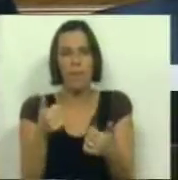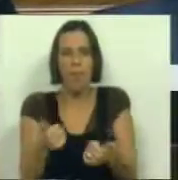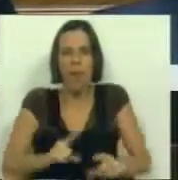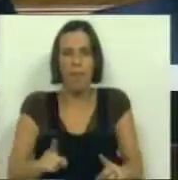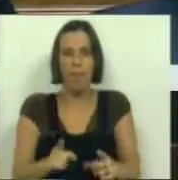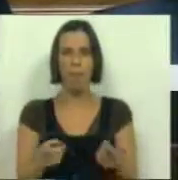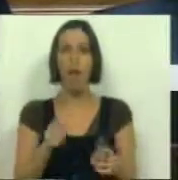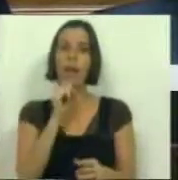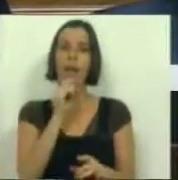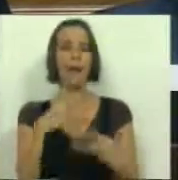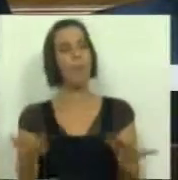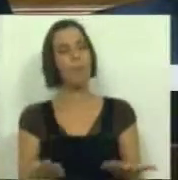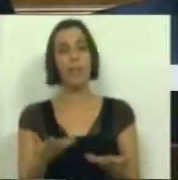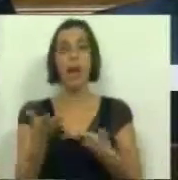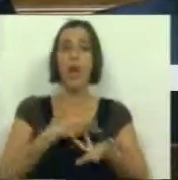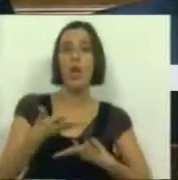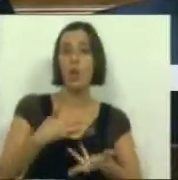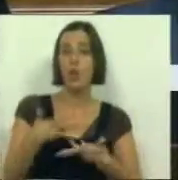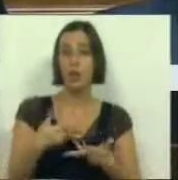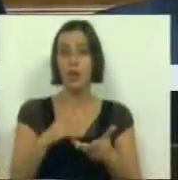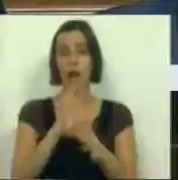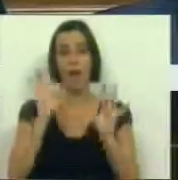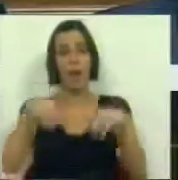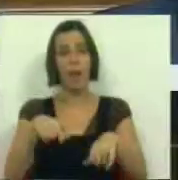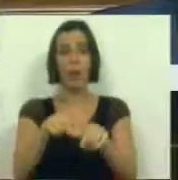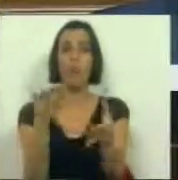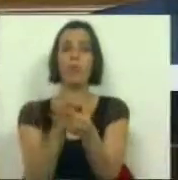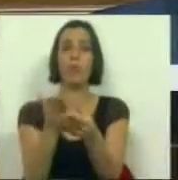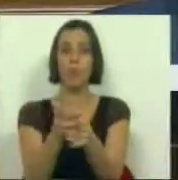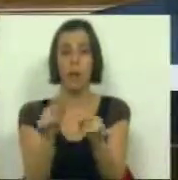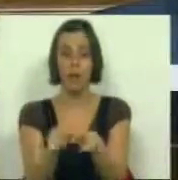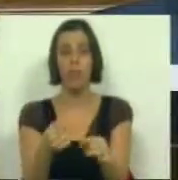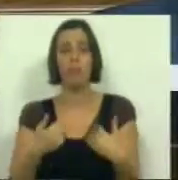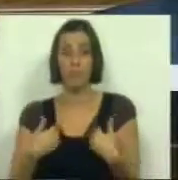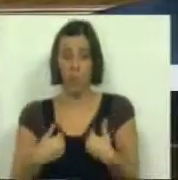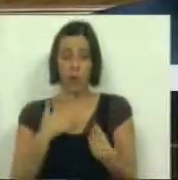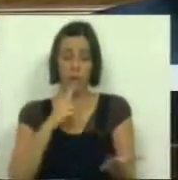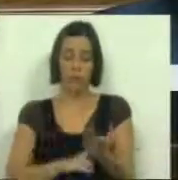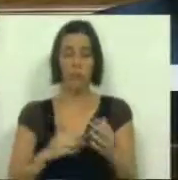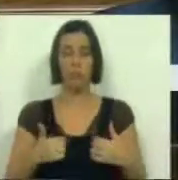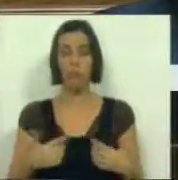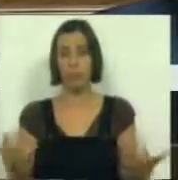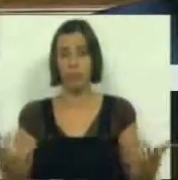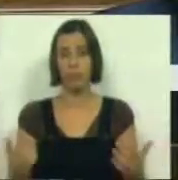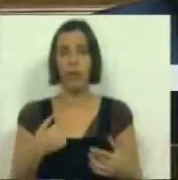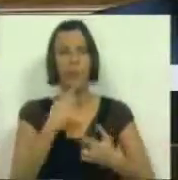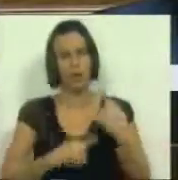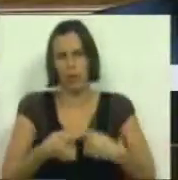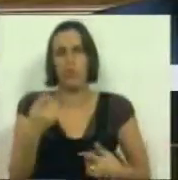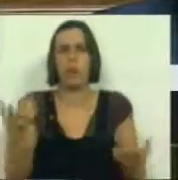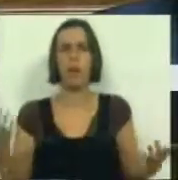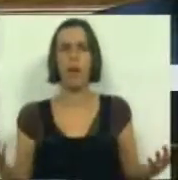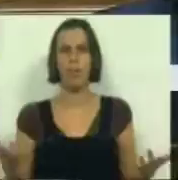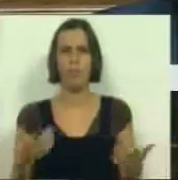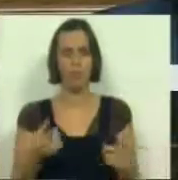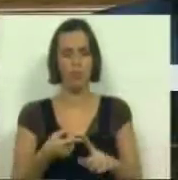da capacidade negocial que encerrou este processo e que nós, de facto, denunciamos